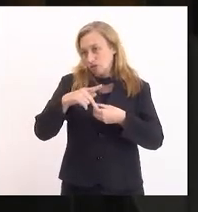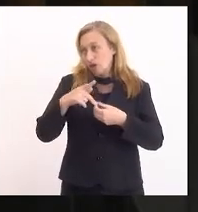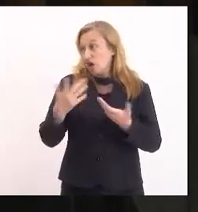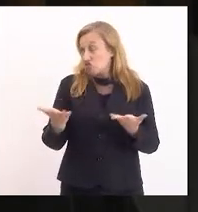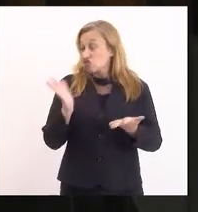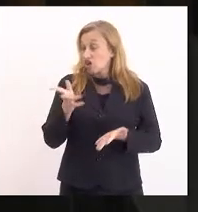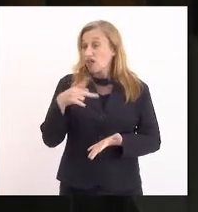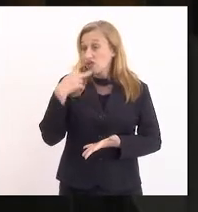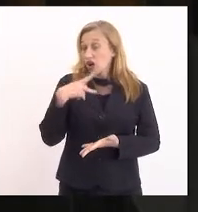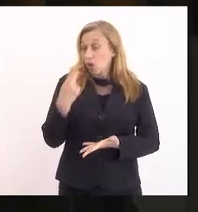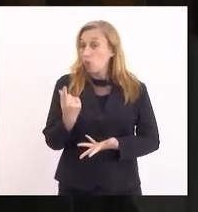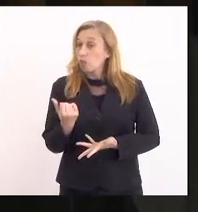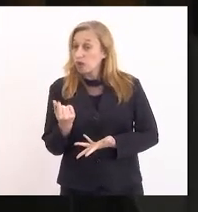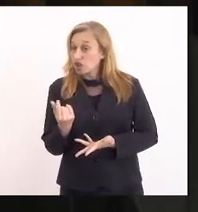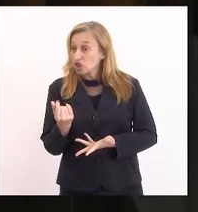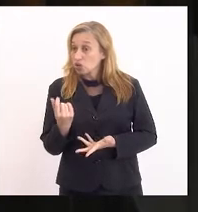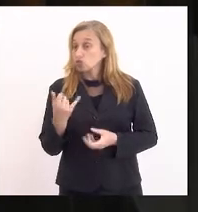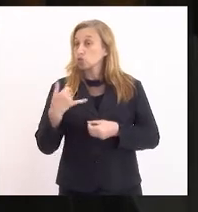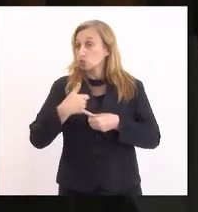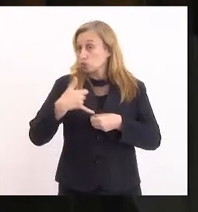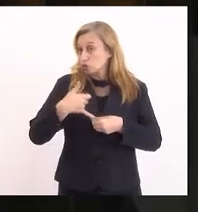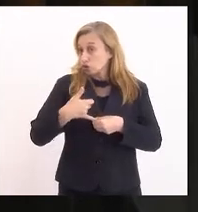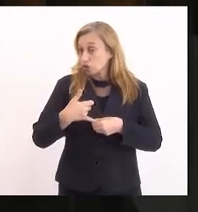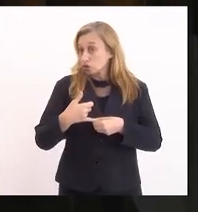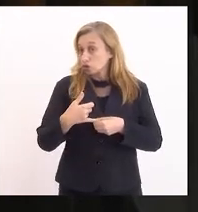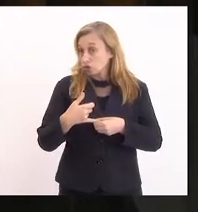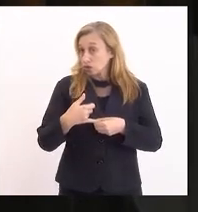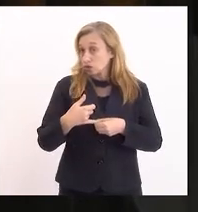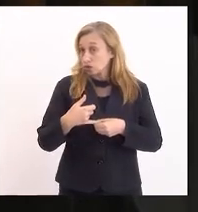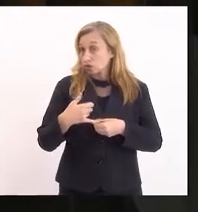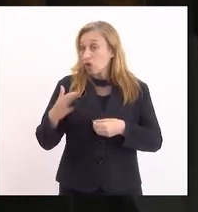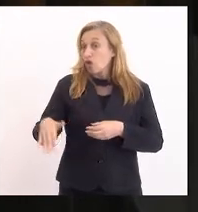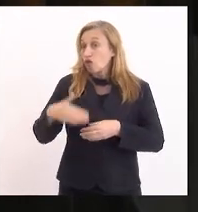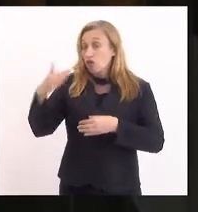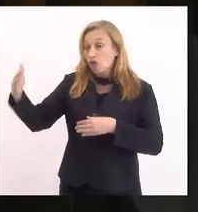preço do combustível ao mercado internacional,